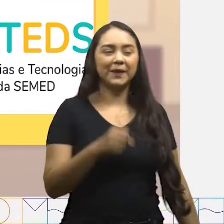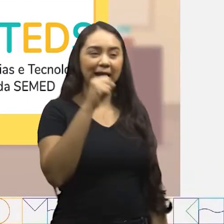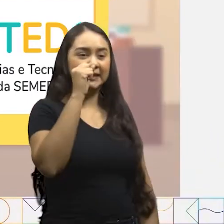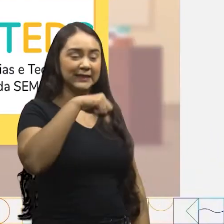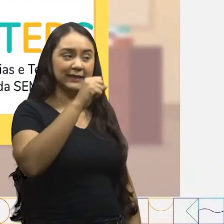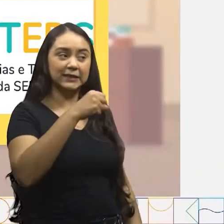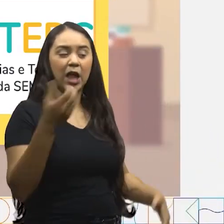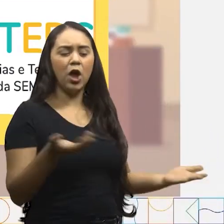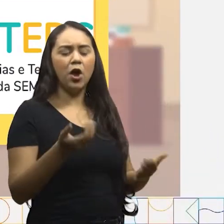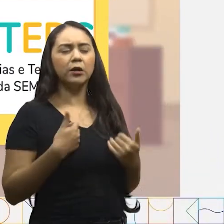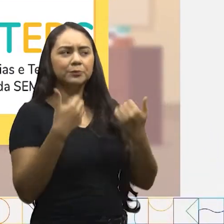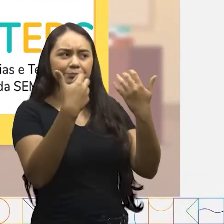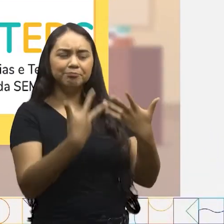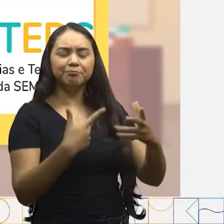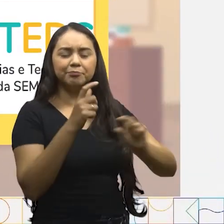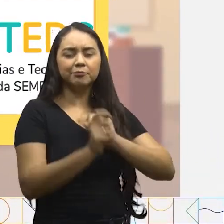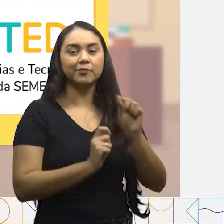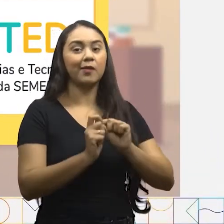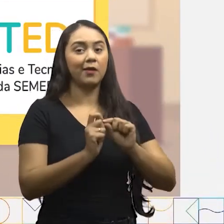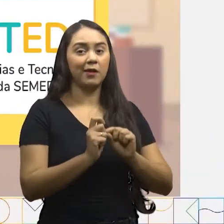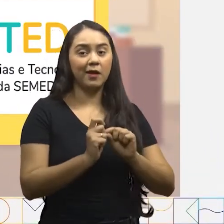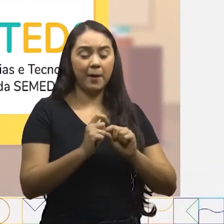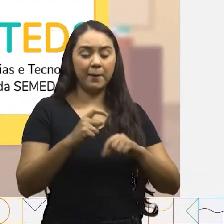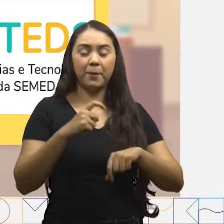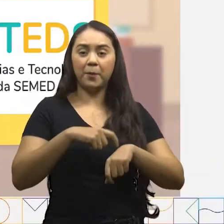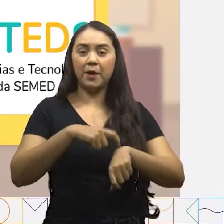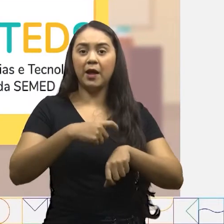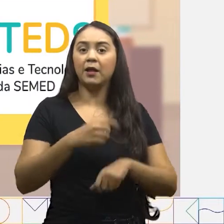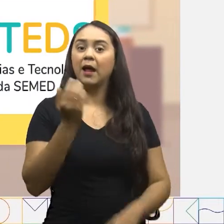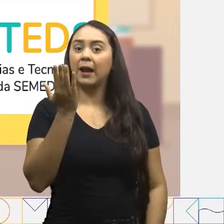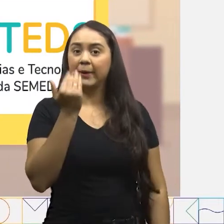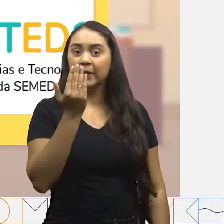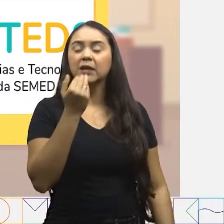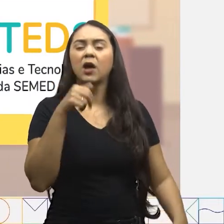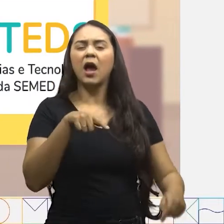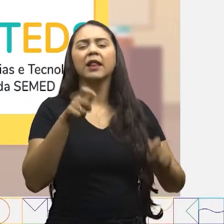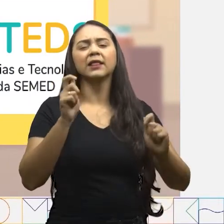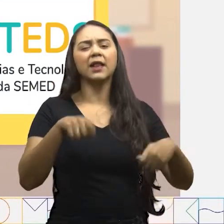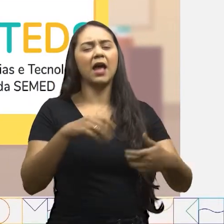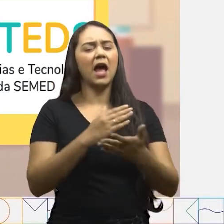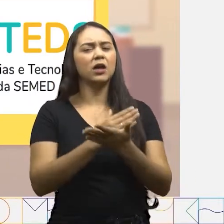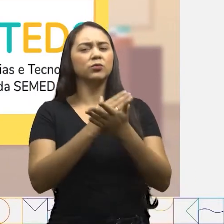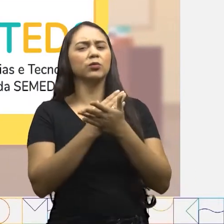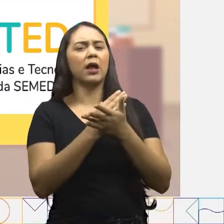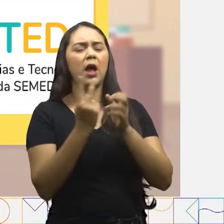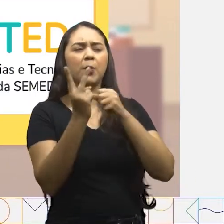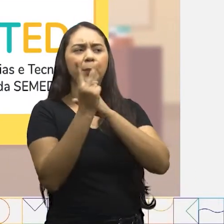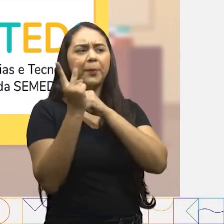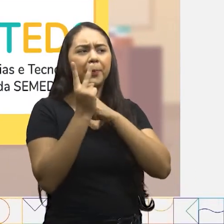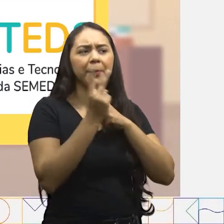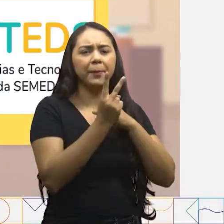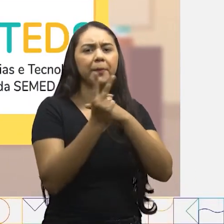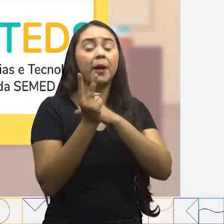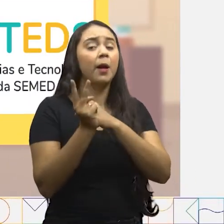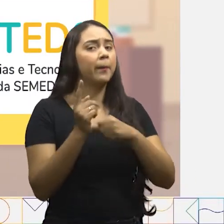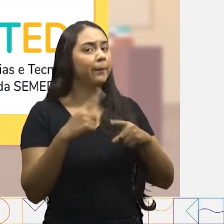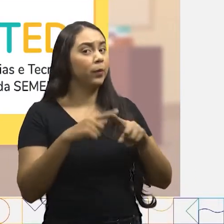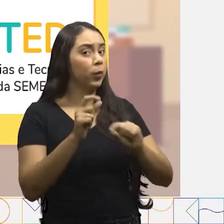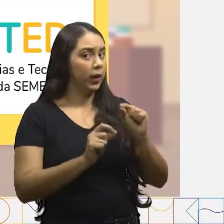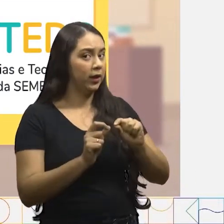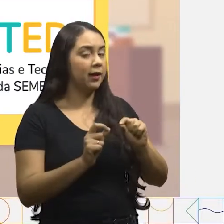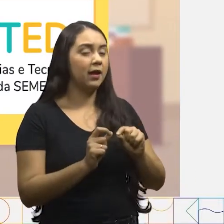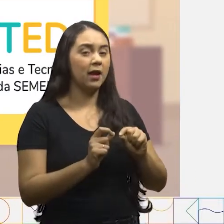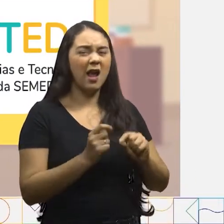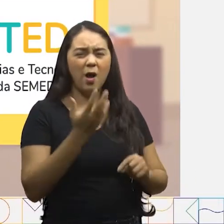Eu trouxe as seguintes informações A nossa alimentação pode nos ajudar no cuidado com nossos dentes Pois os